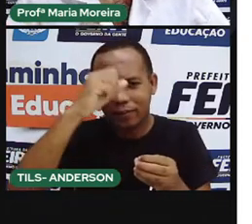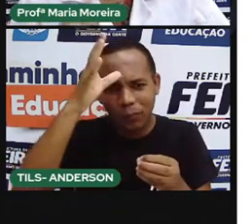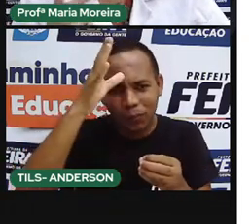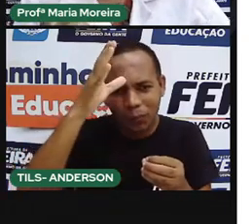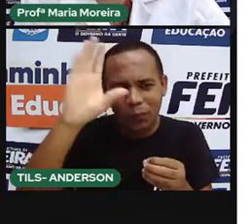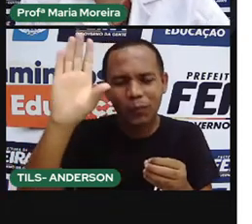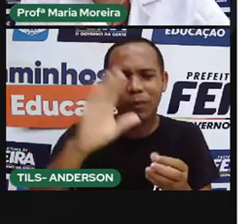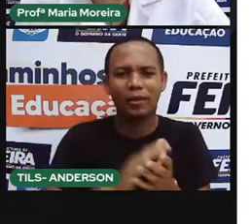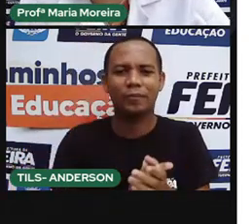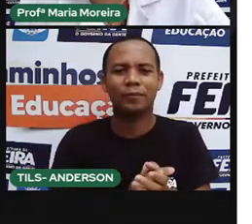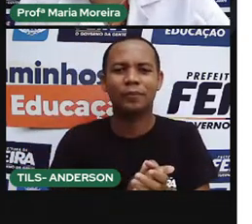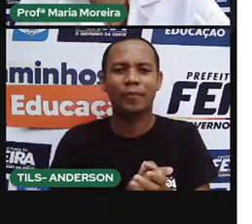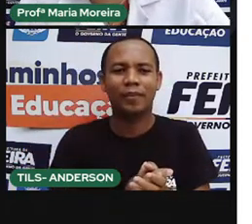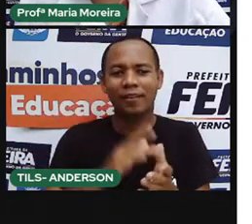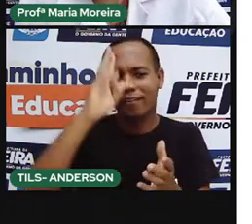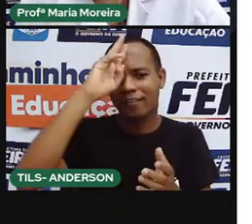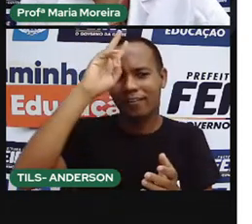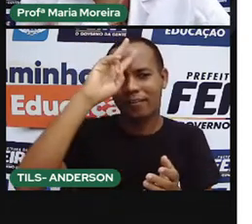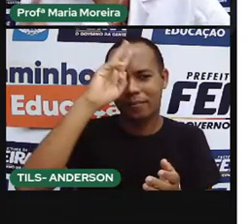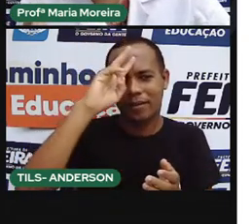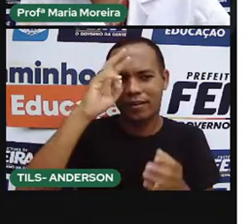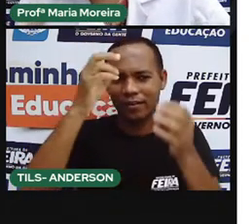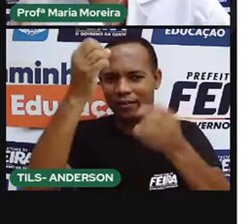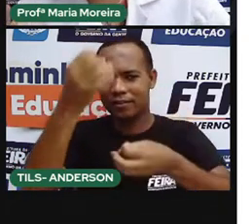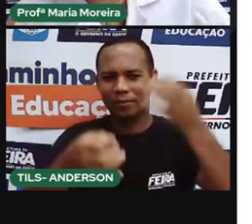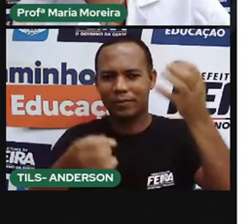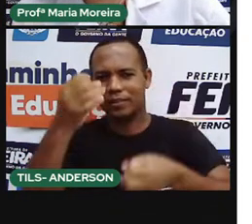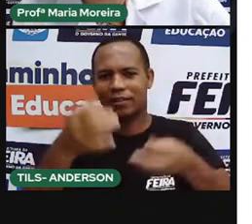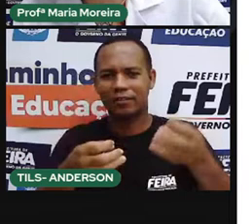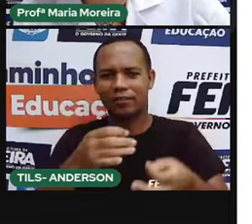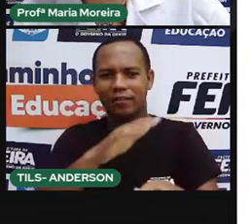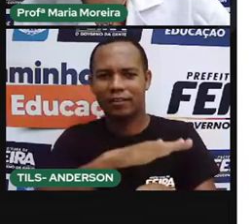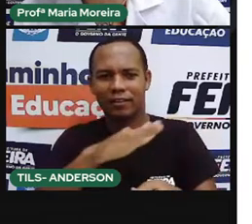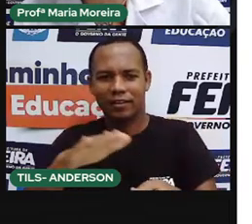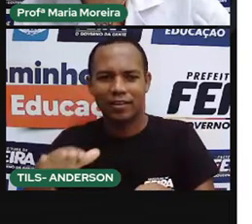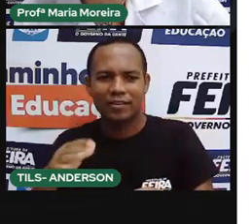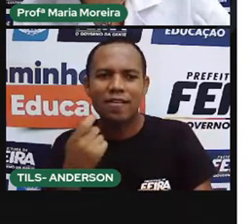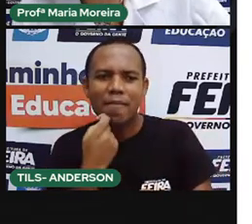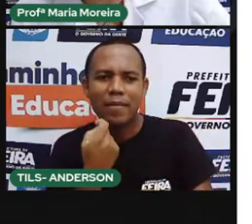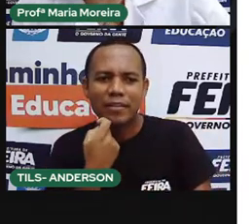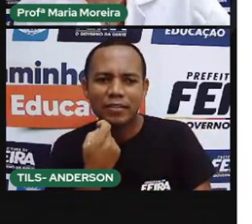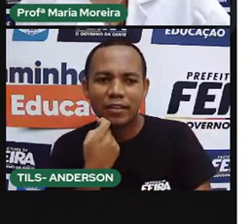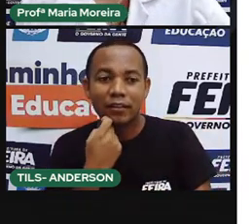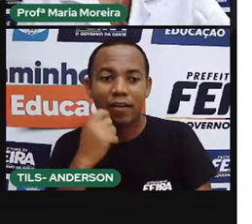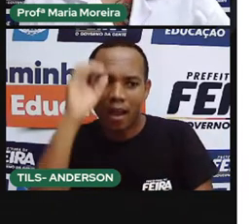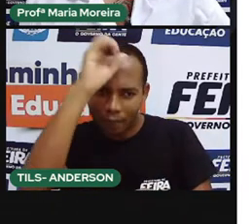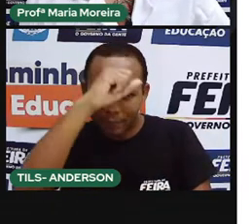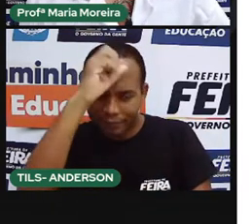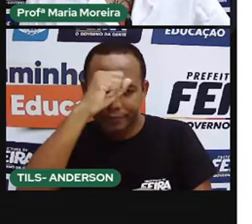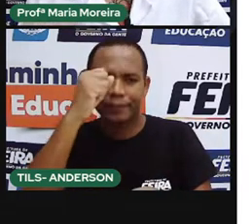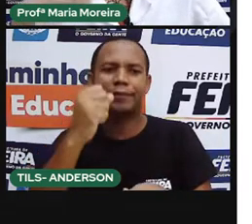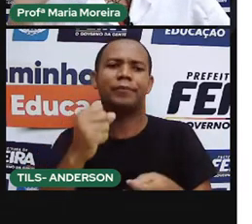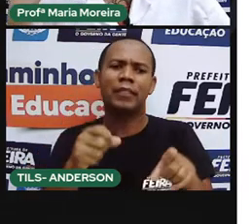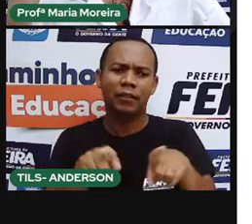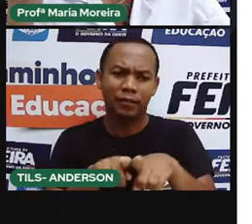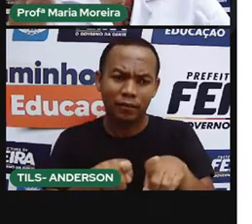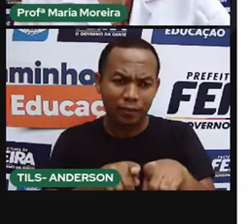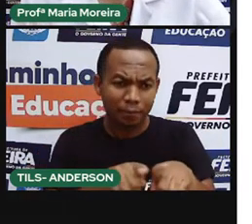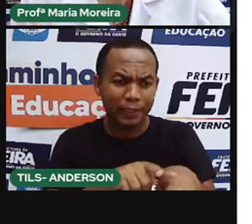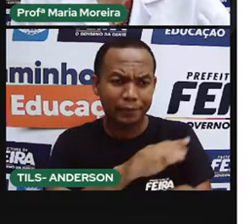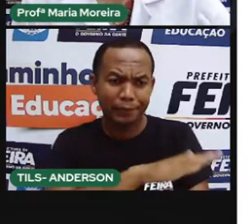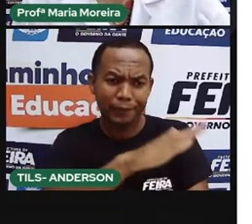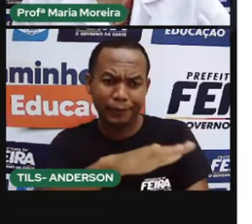anterior, que o menino está ajudando na pesca? Então, ele está ajudando para ele aprender como é que se faz. Então, as crianças